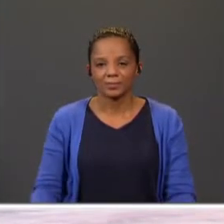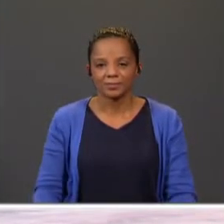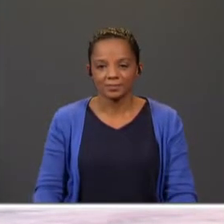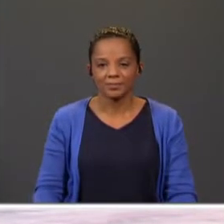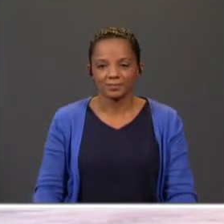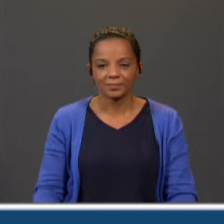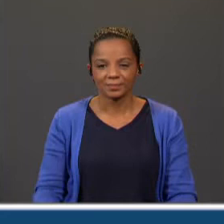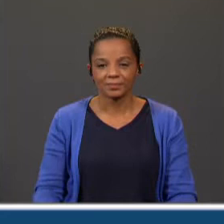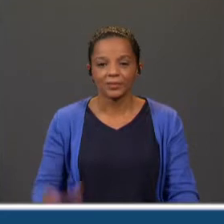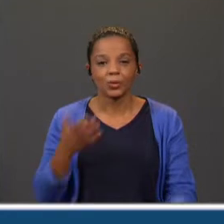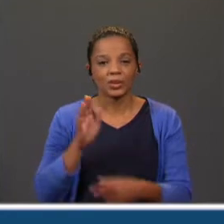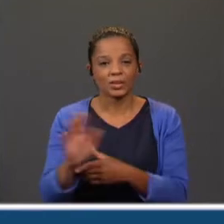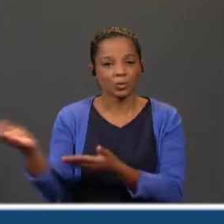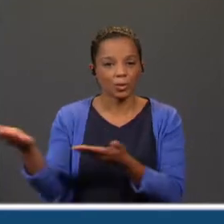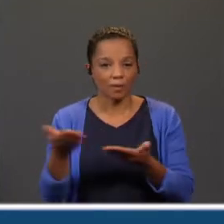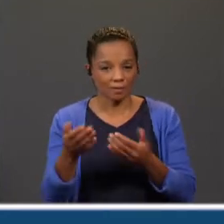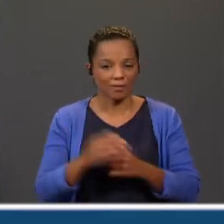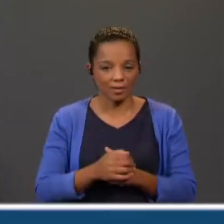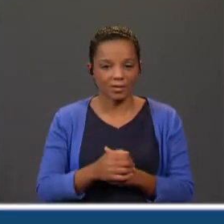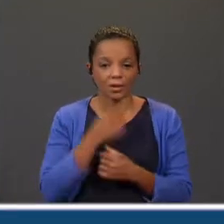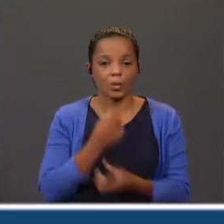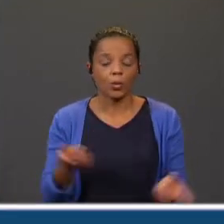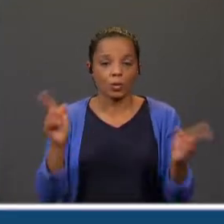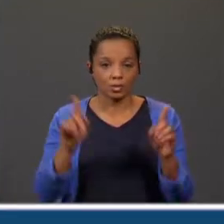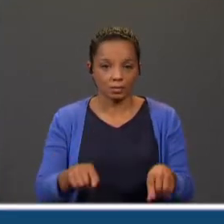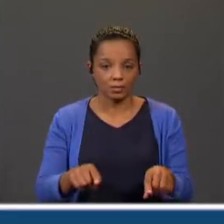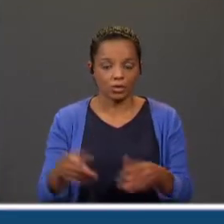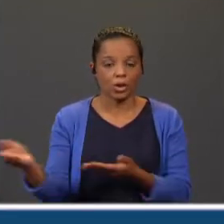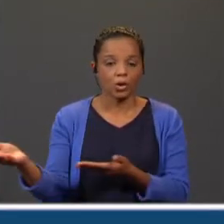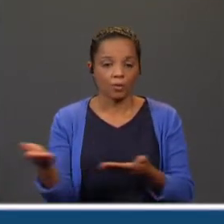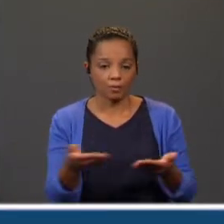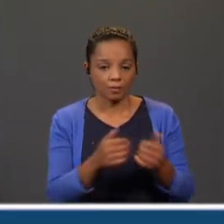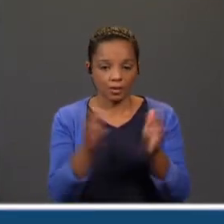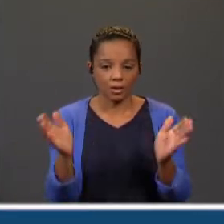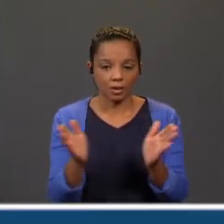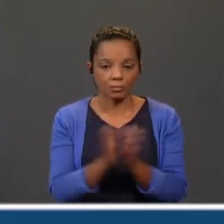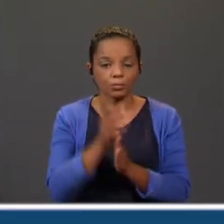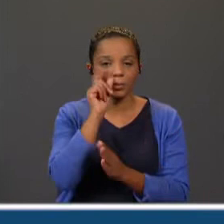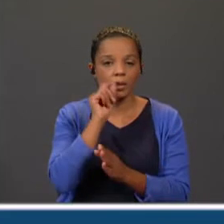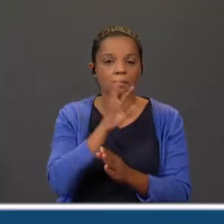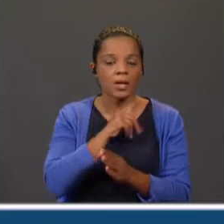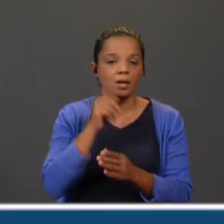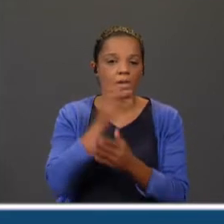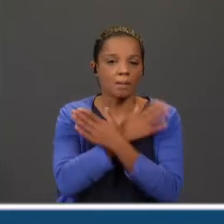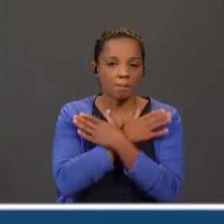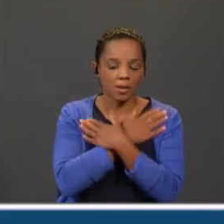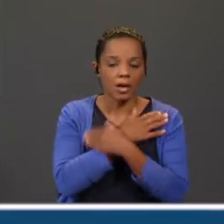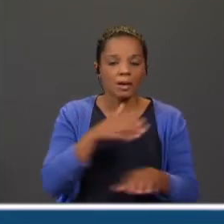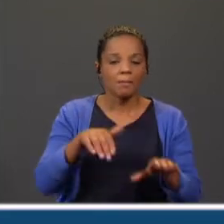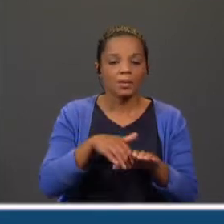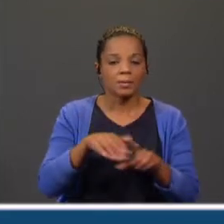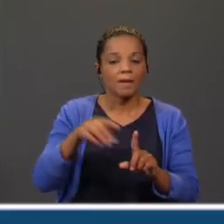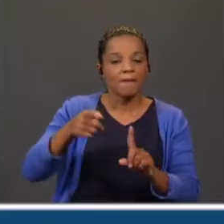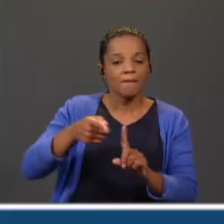do convite. Novamente, temos o quê? Convidamos todos os pais e amigos a participarem na